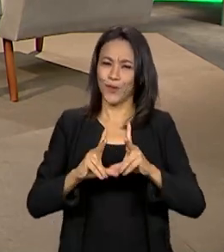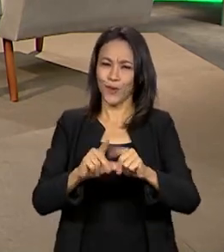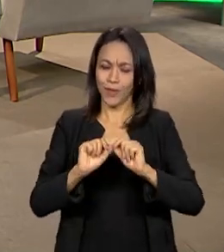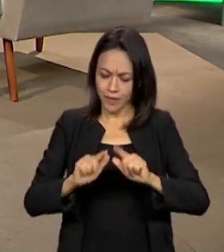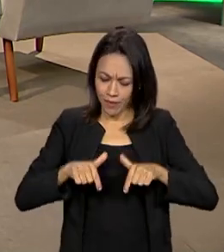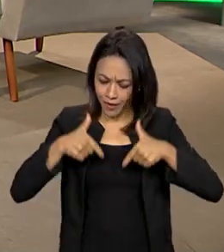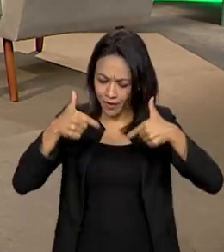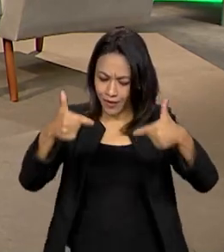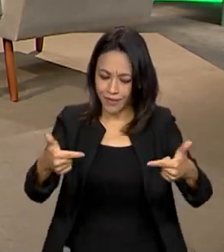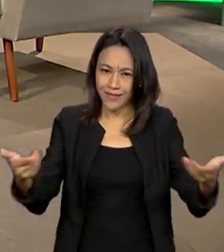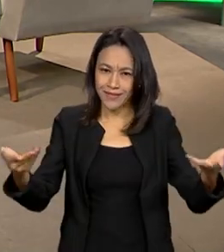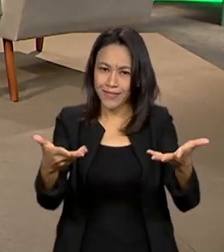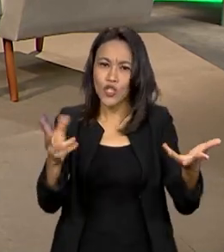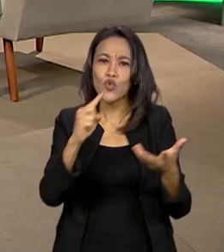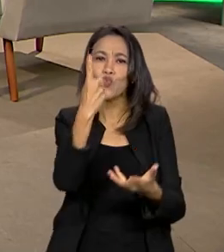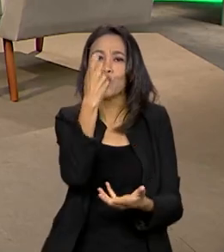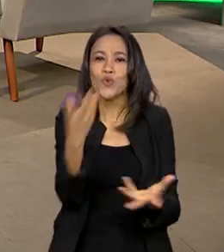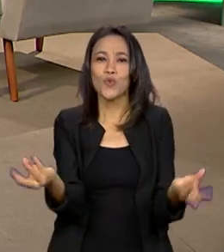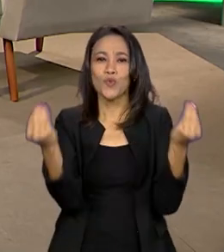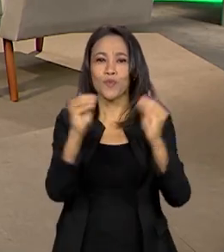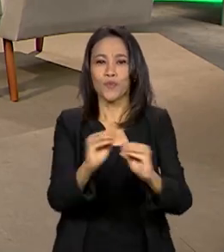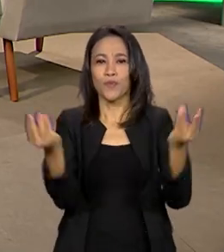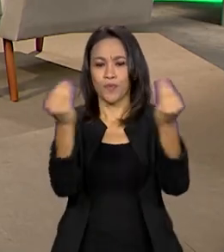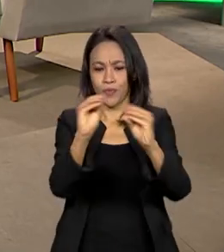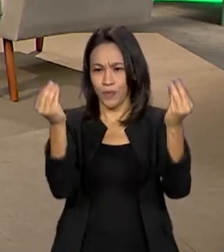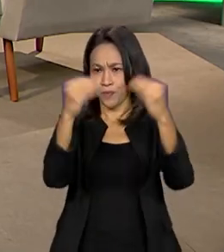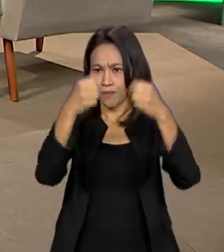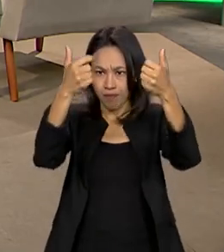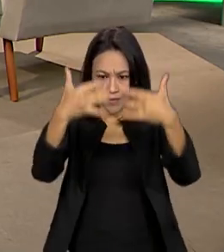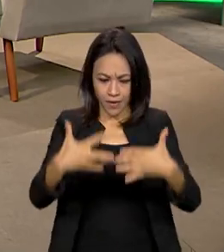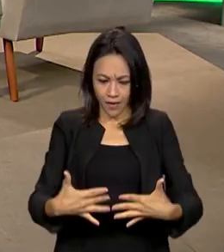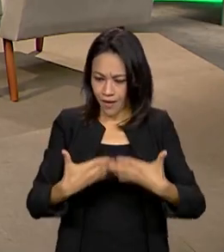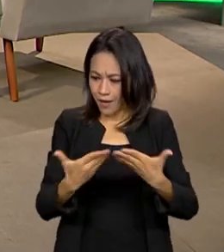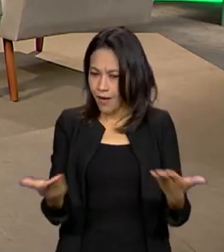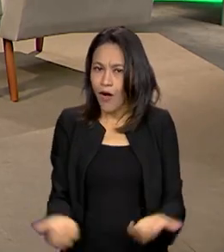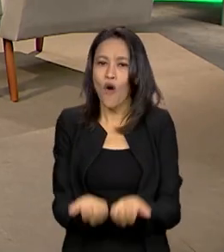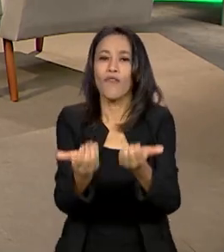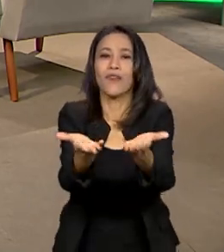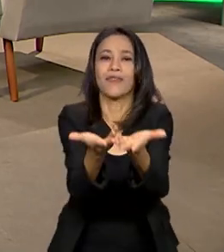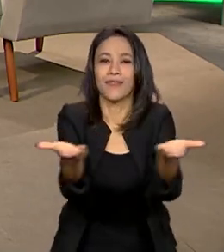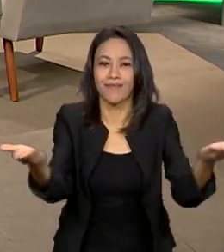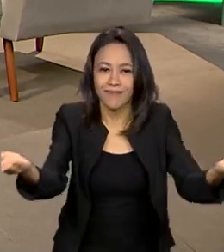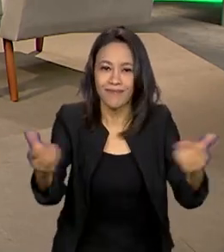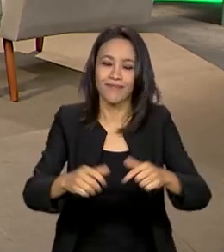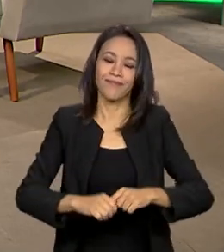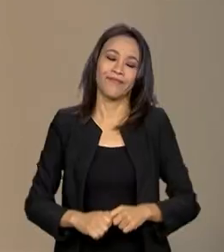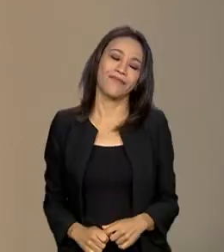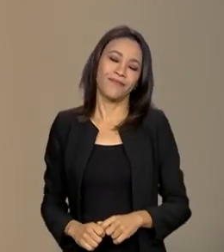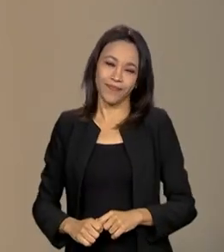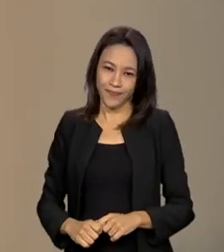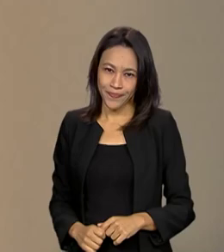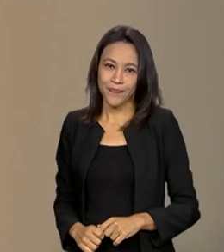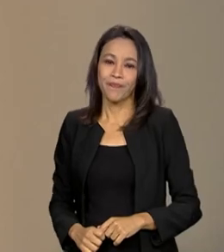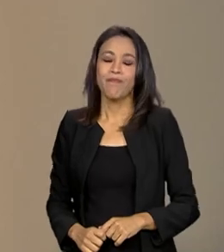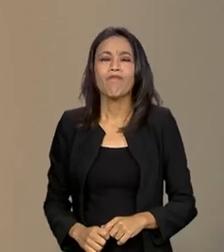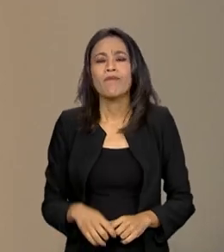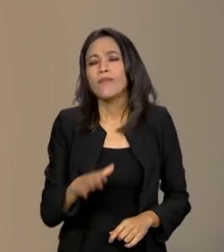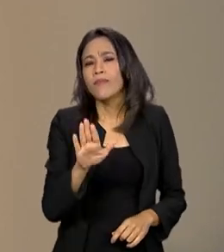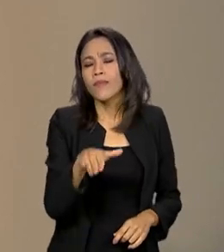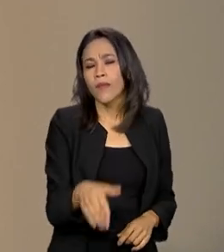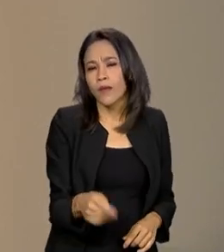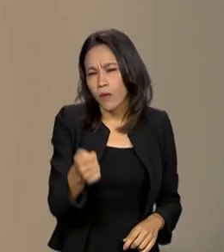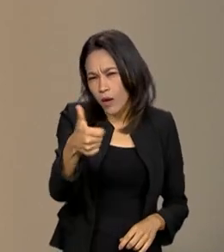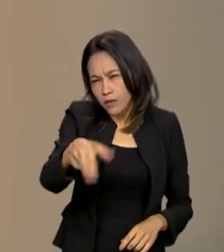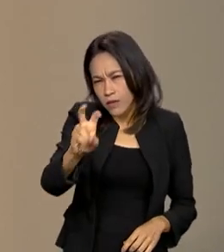num grande produto, uma grande plataforma que congrega a oferta de serviços públicos federais para a população. E são quase 5